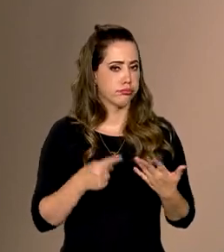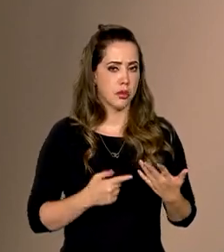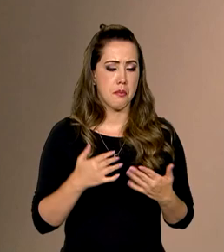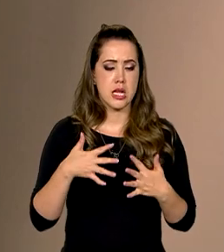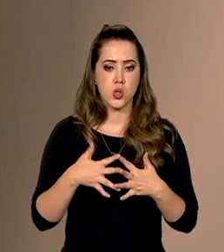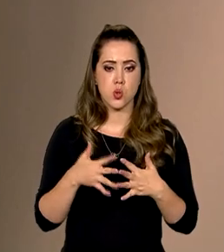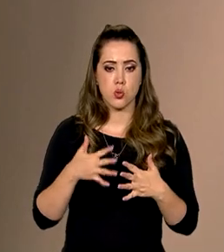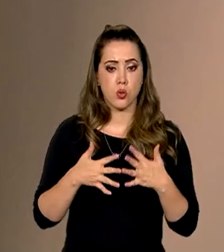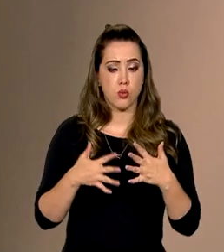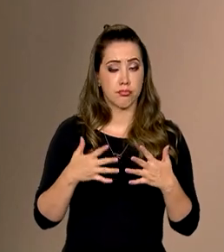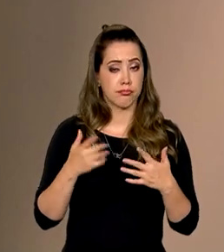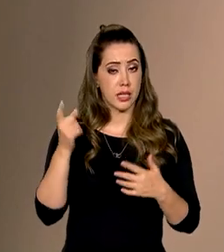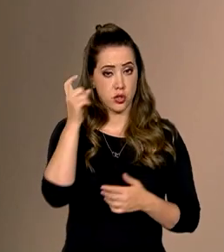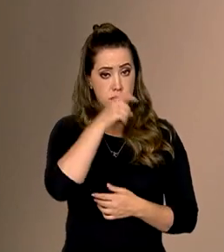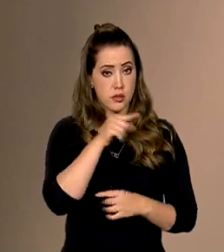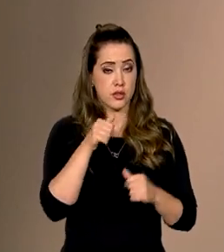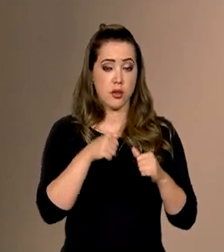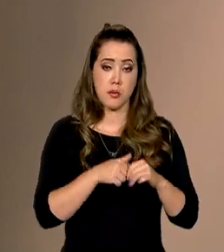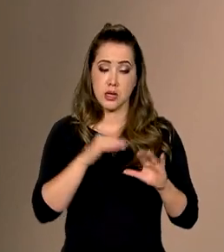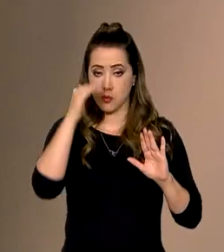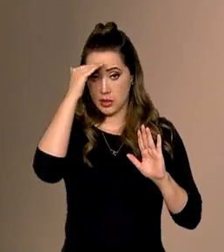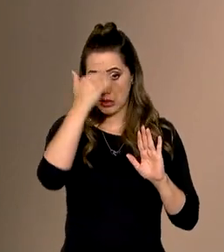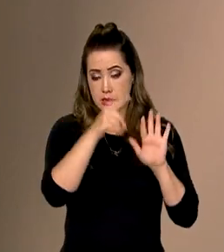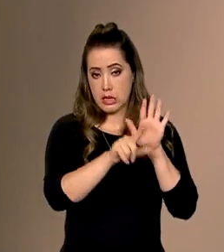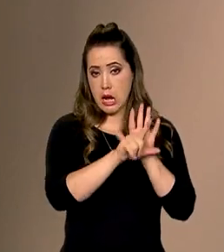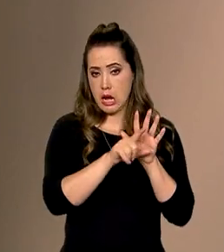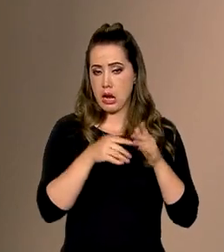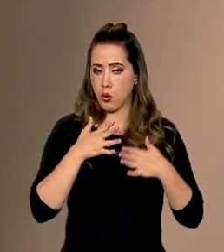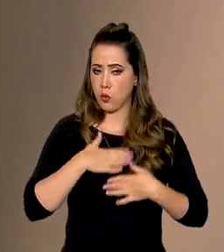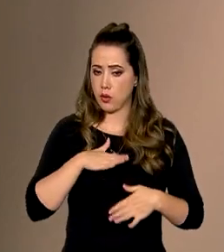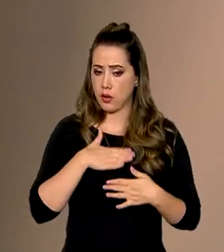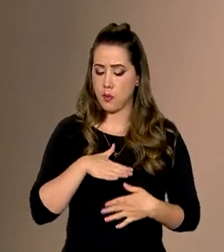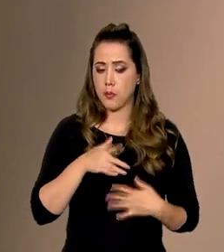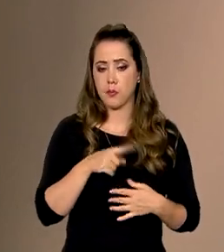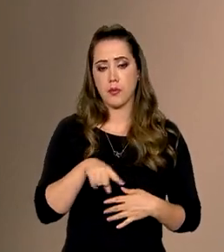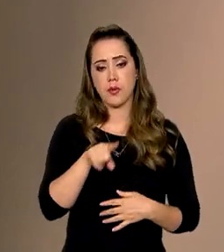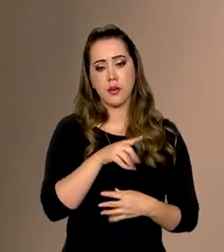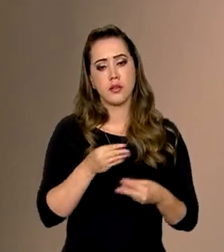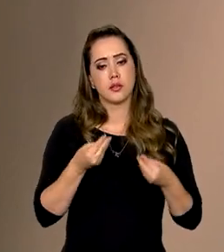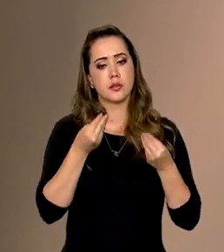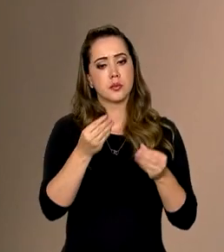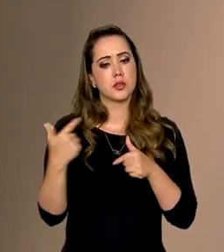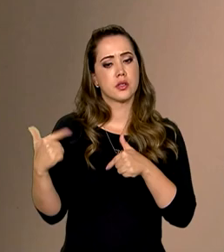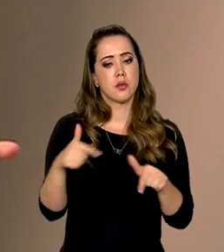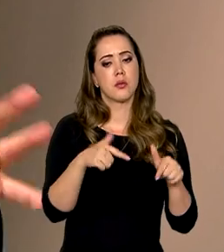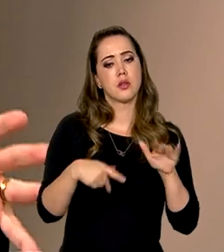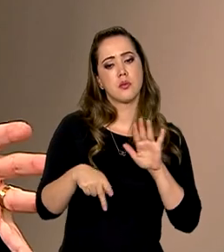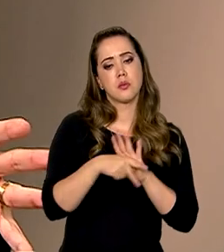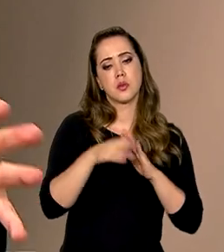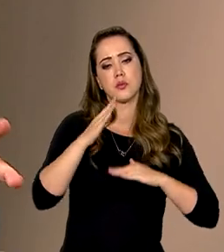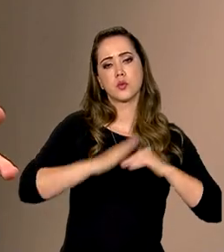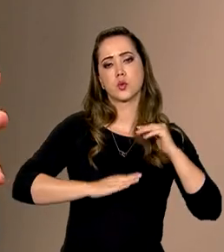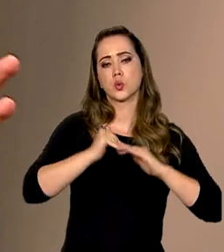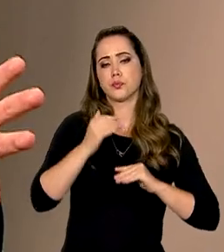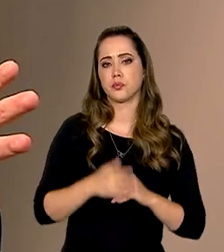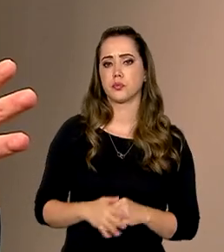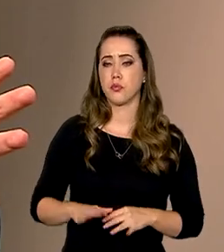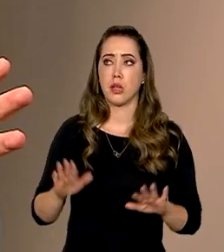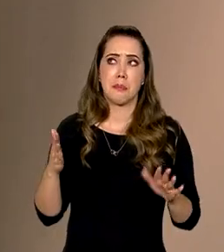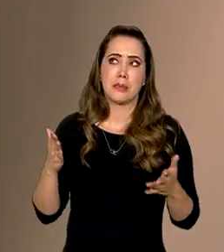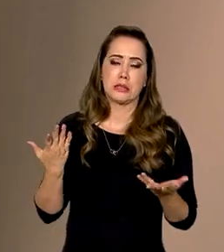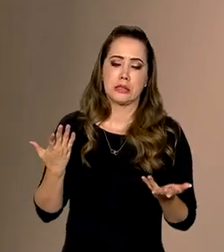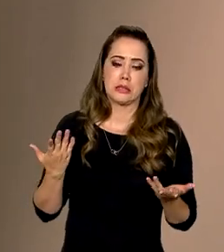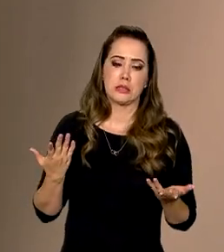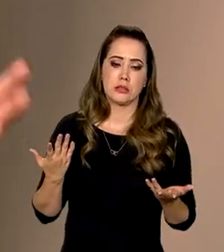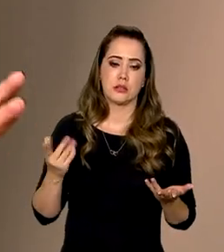complexas. Então, assim, para estar na legalidade, para ter tranquilidade, para exercer a sua profissão, é mais ou menos como se você chegasse